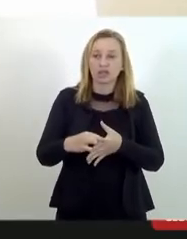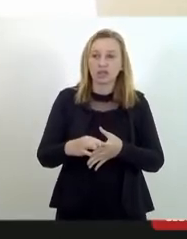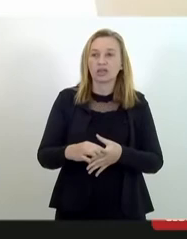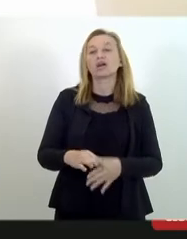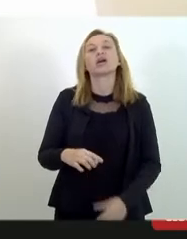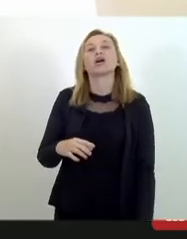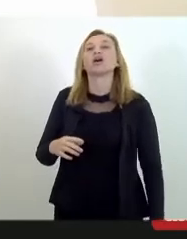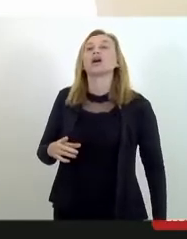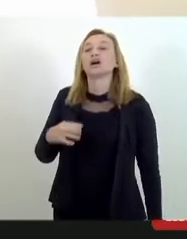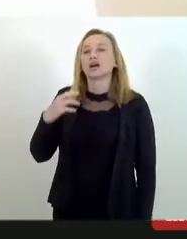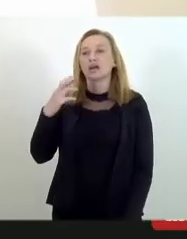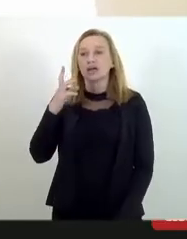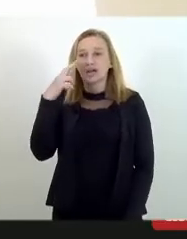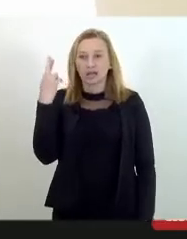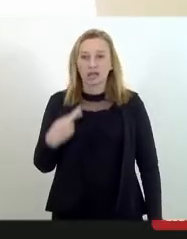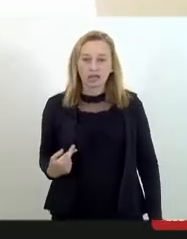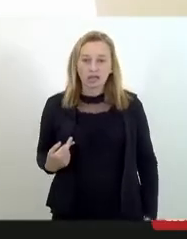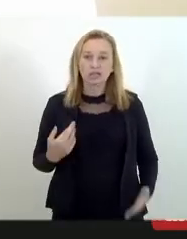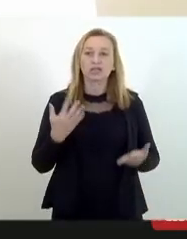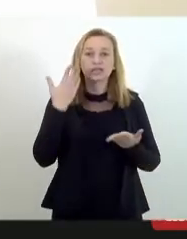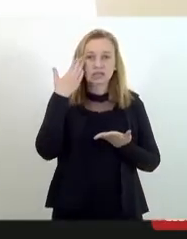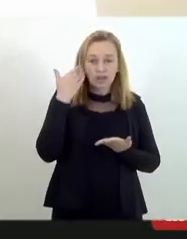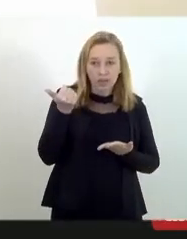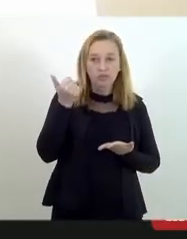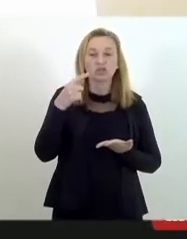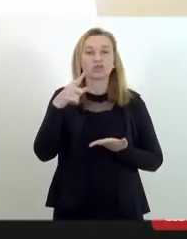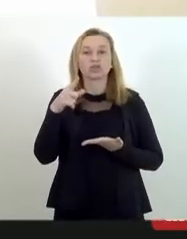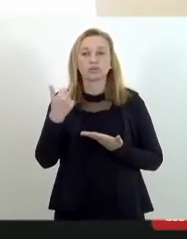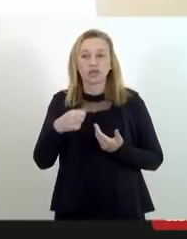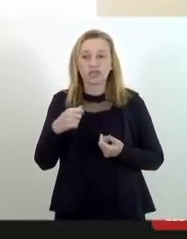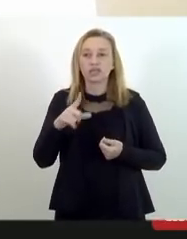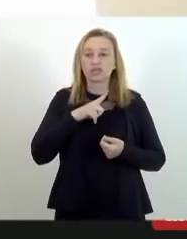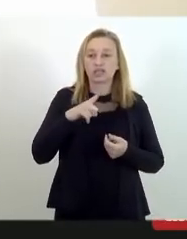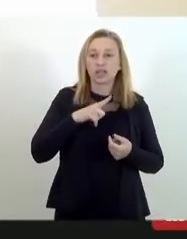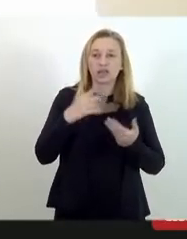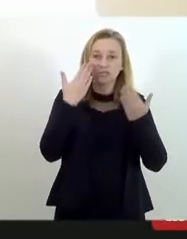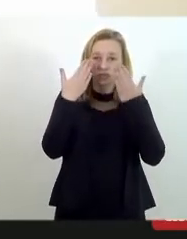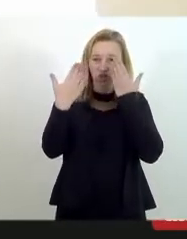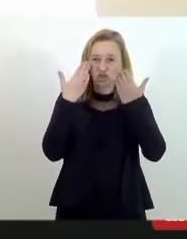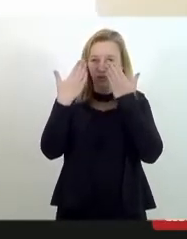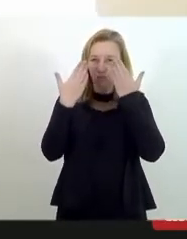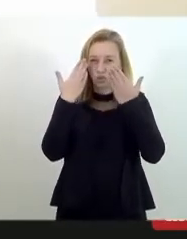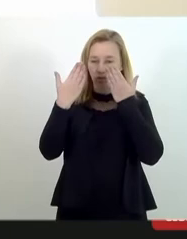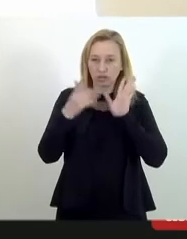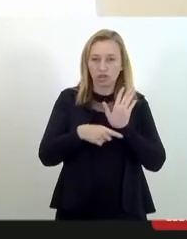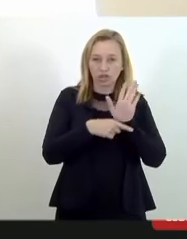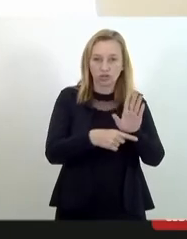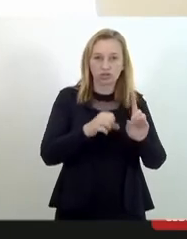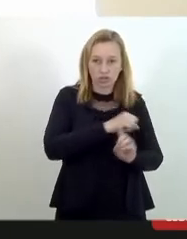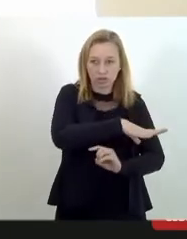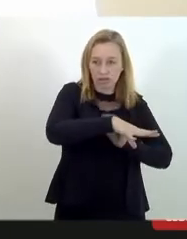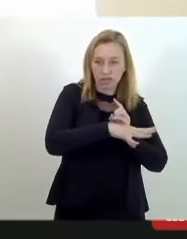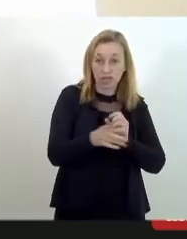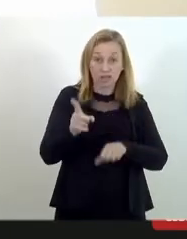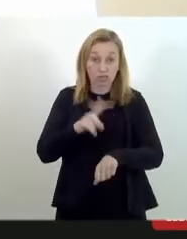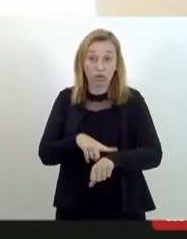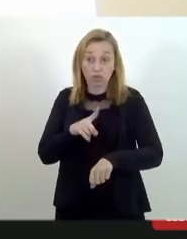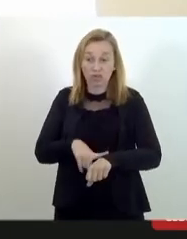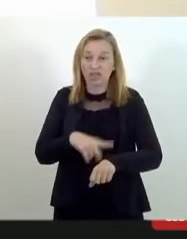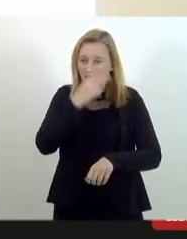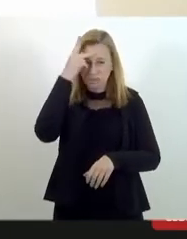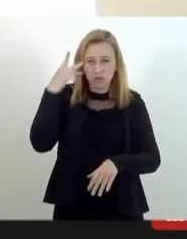e muitas articulações, nós sabemos que é preciso que haja psicólogos e assistentes sociais nesse primeiro momento. Pessoas chegam